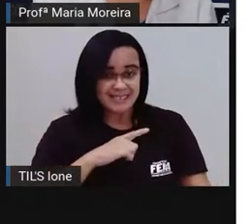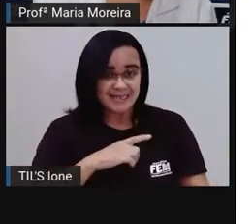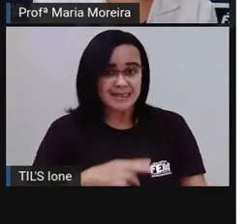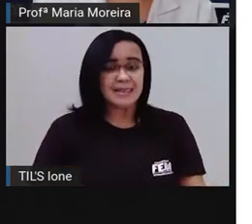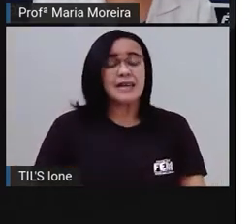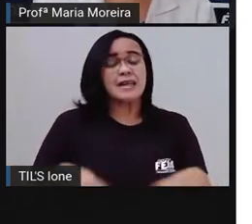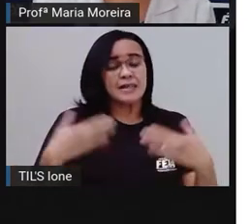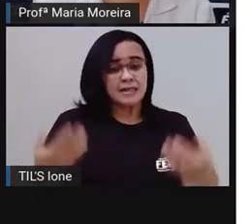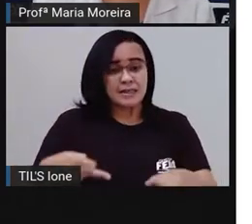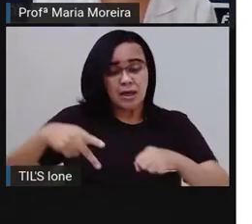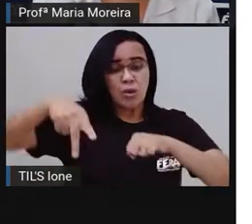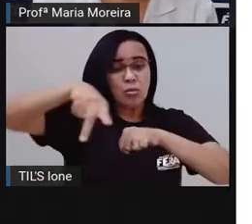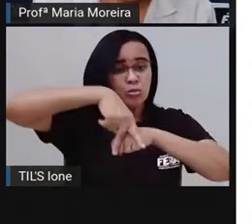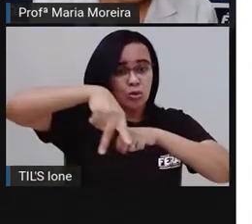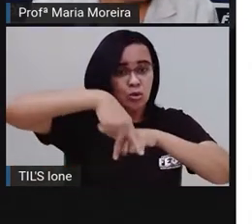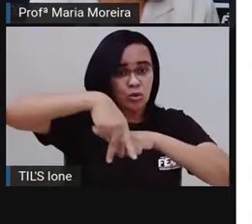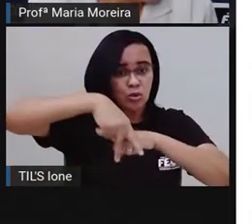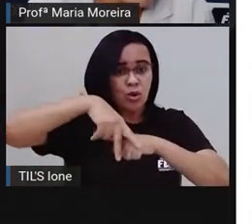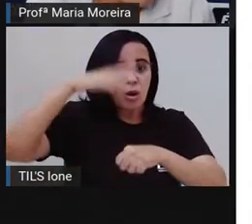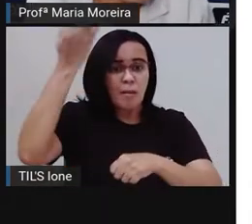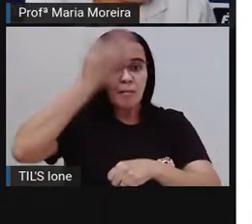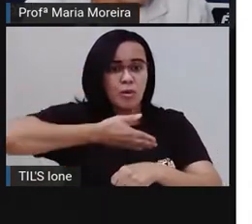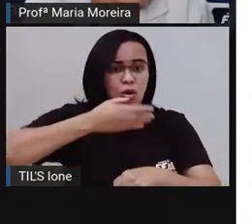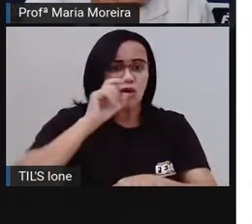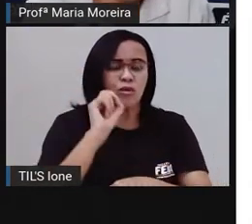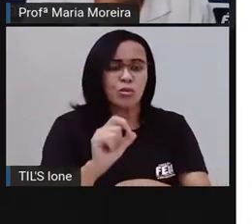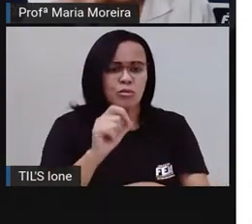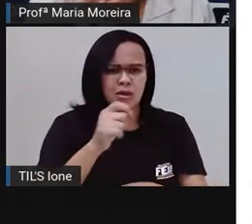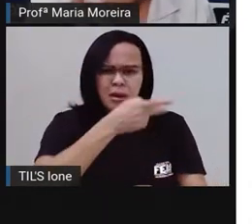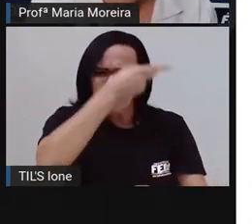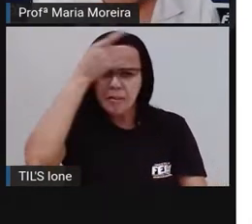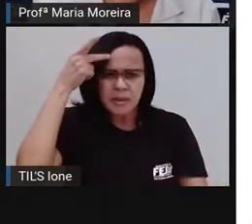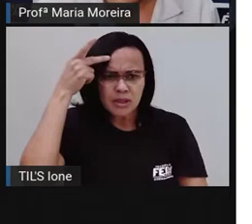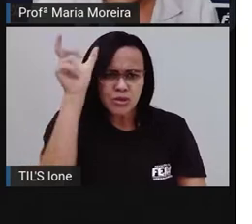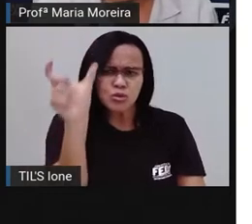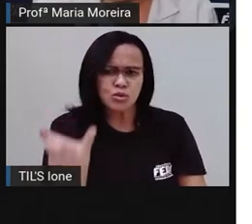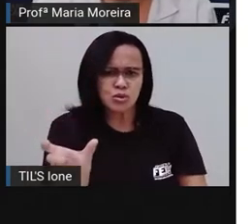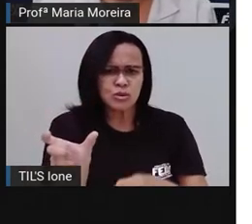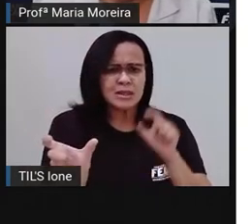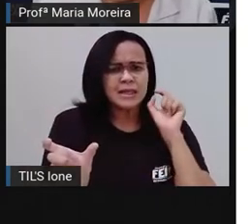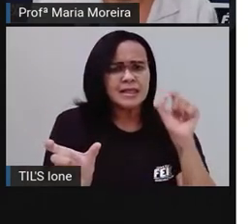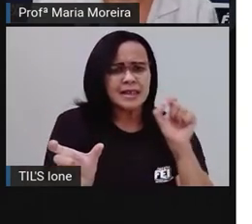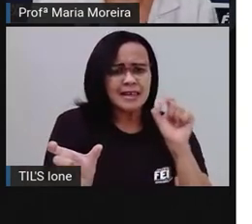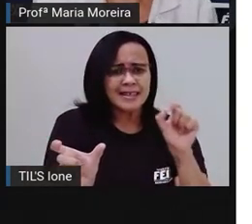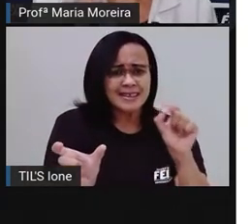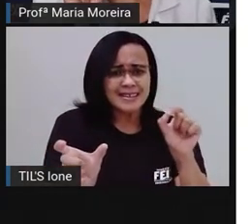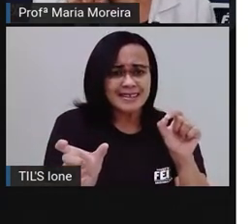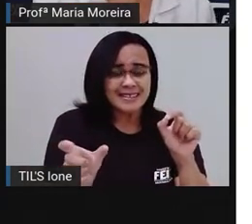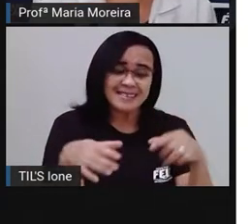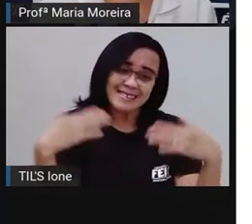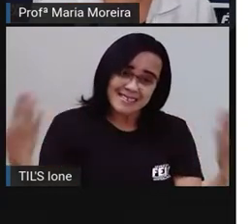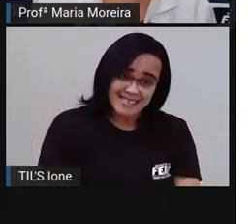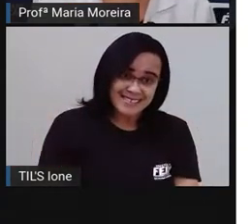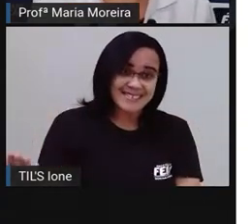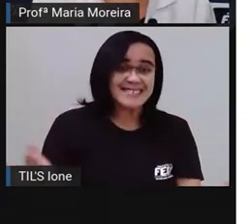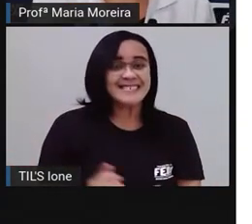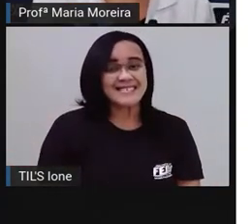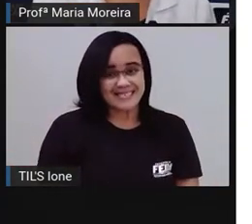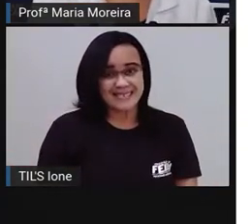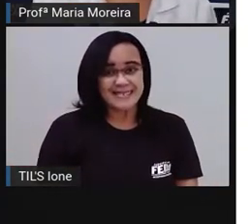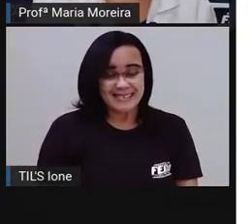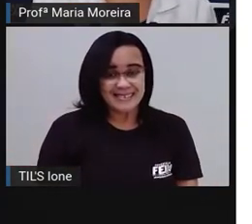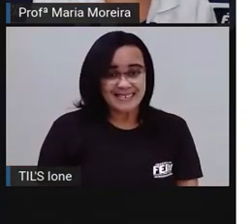determinar quem está falando. Oi? Como assim, pro? Quem está falando? Vai ficar claro daqui a pouquinho. Olha só,